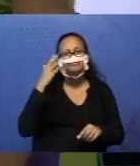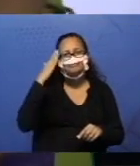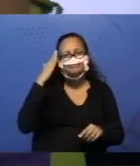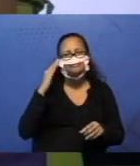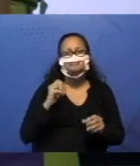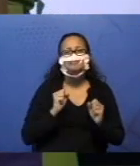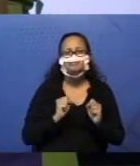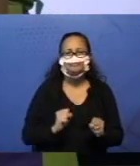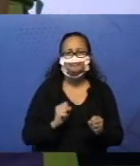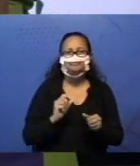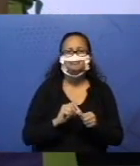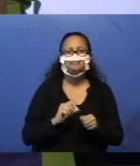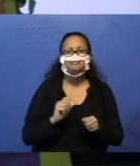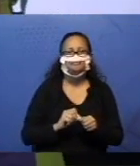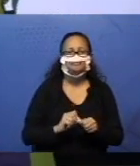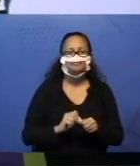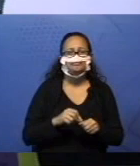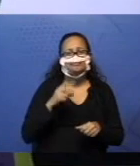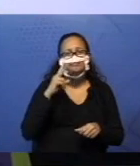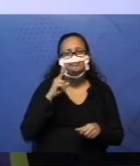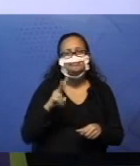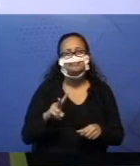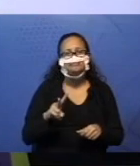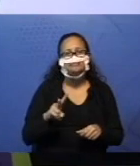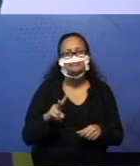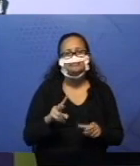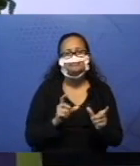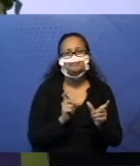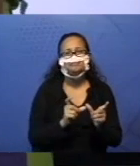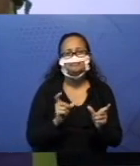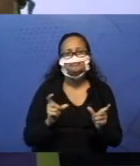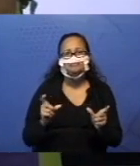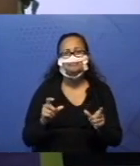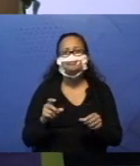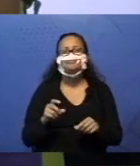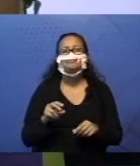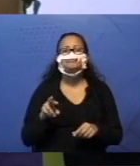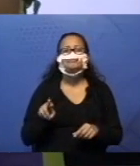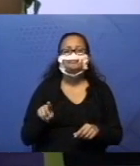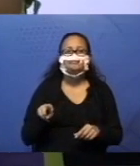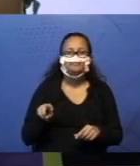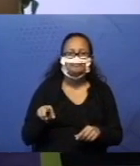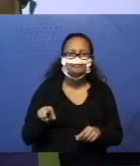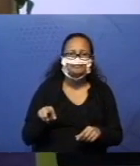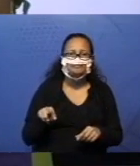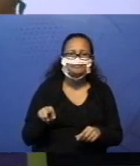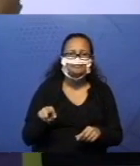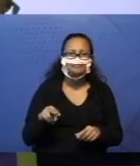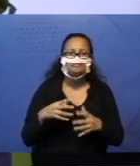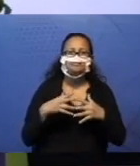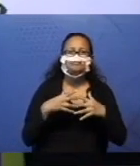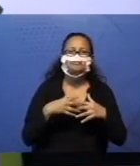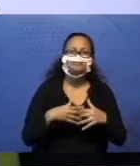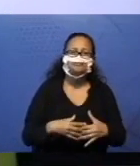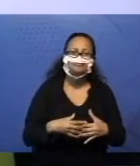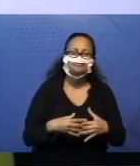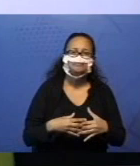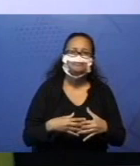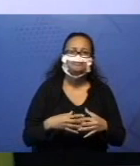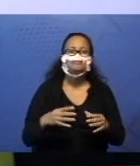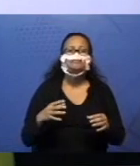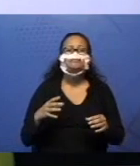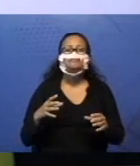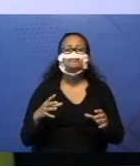Olha aqui. A parcela é igual, o resultado aumentou um. Quer dizer que a primeira parcela